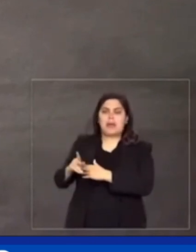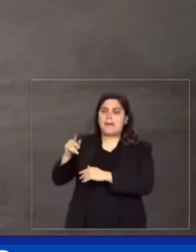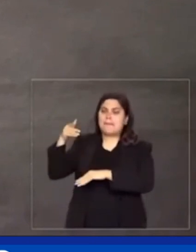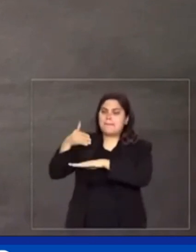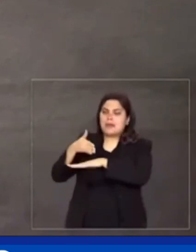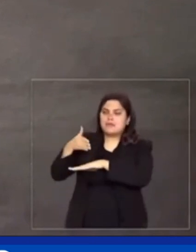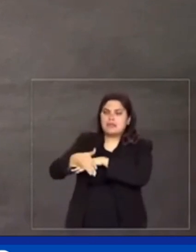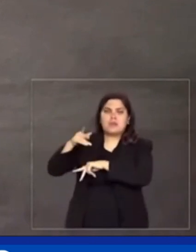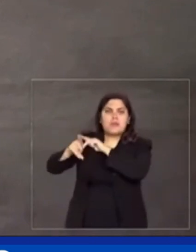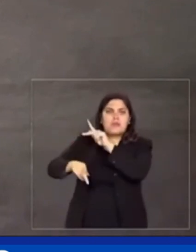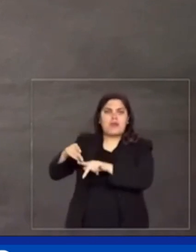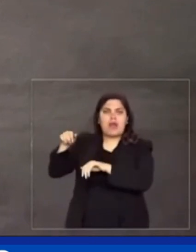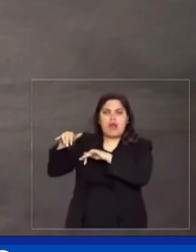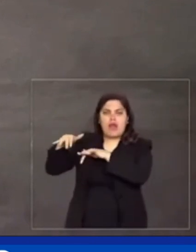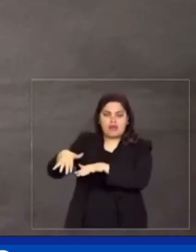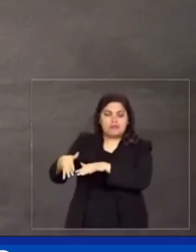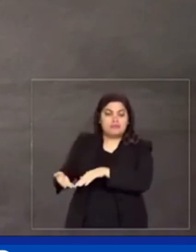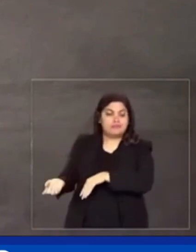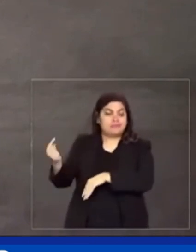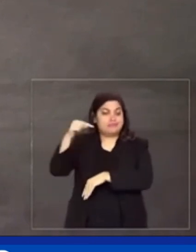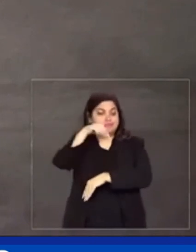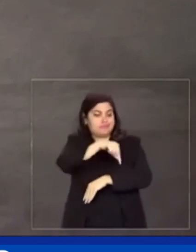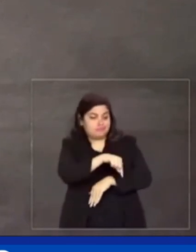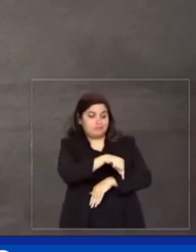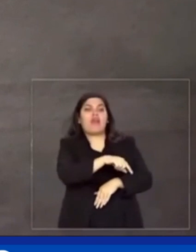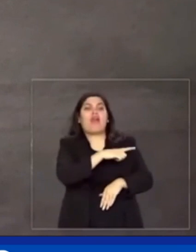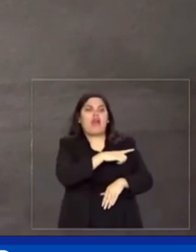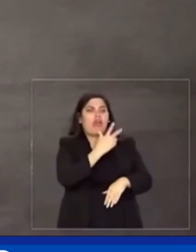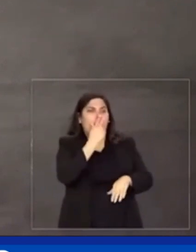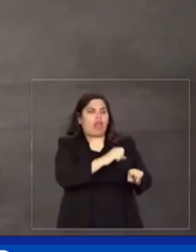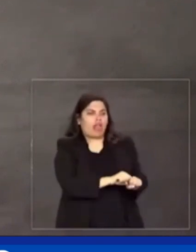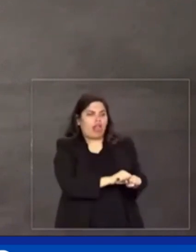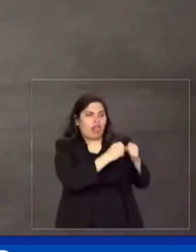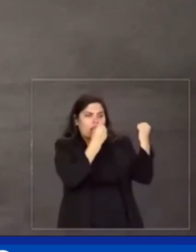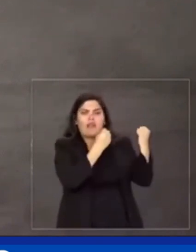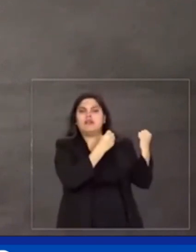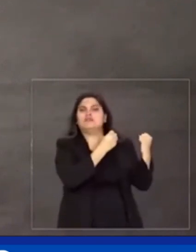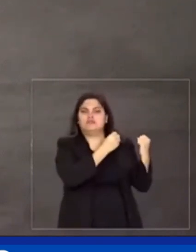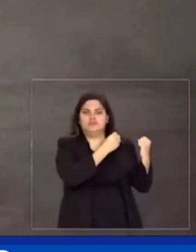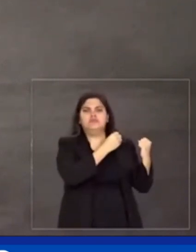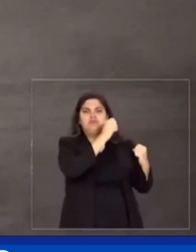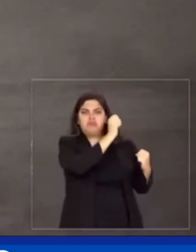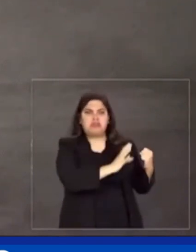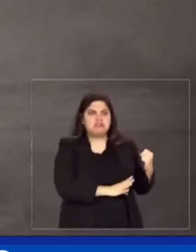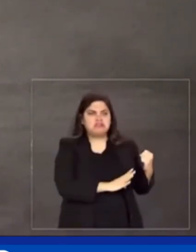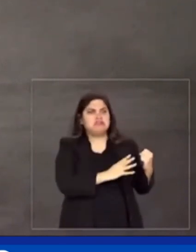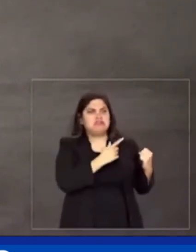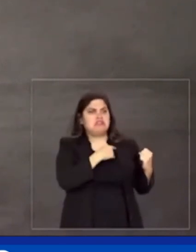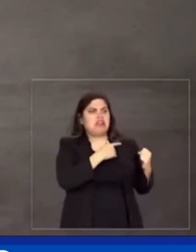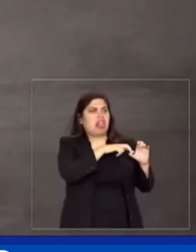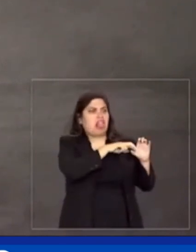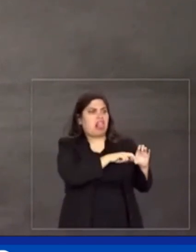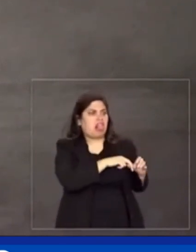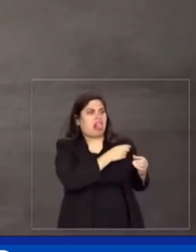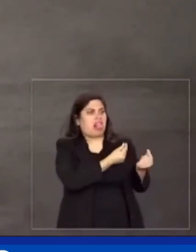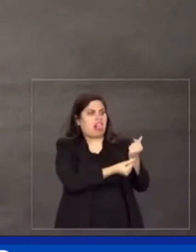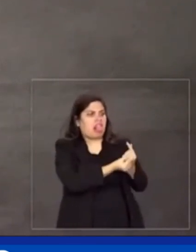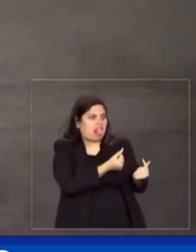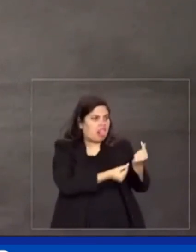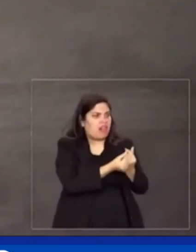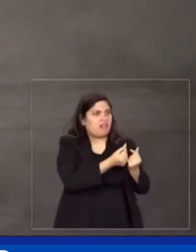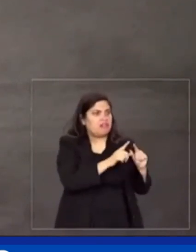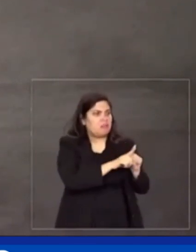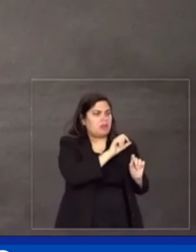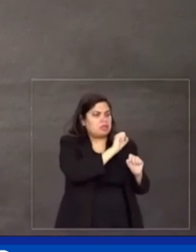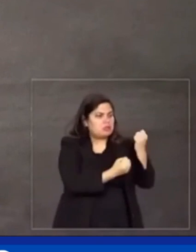popular. De outro lado, um projeto de destruição do país, ancorado no poder econômico e numa